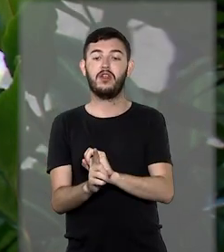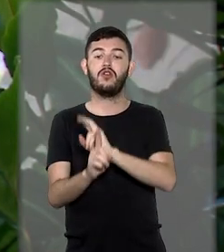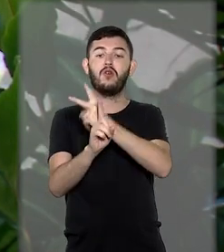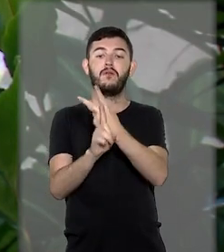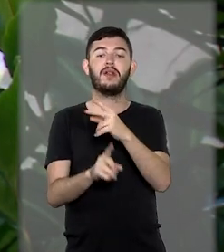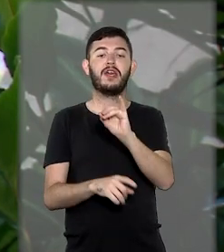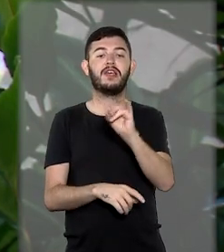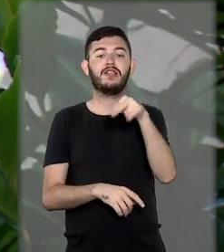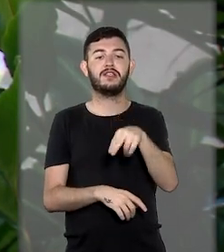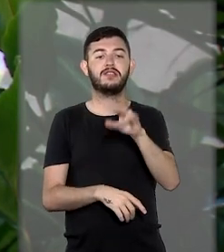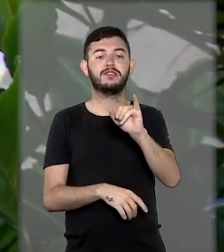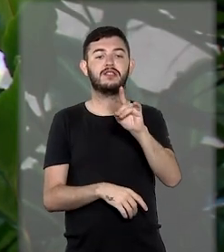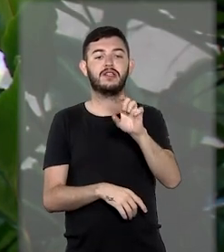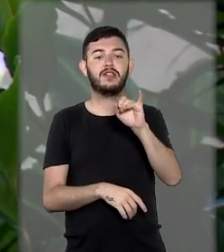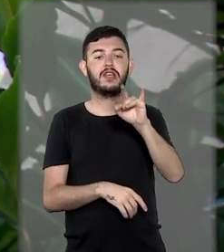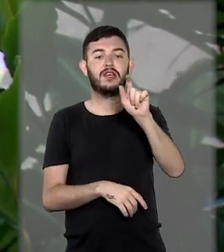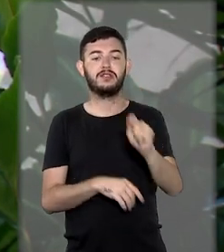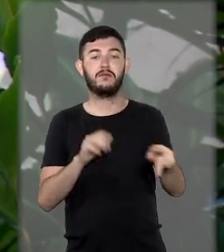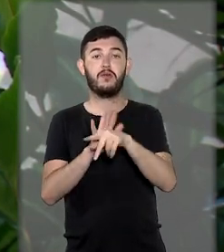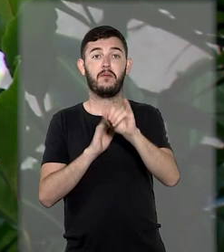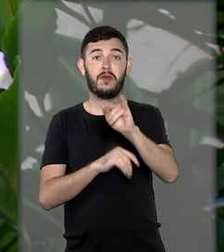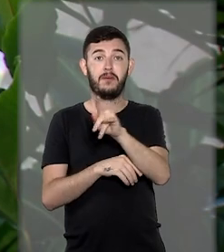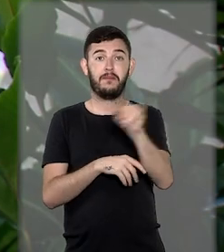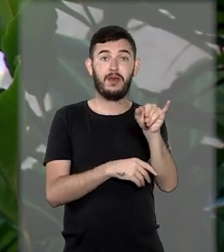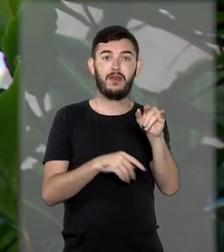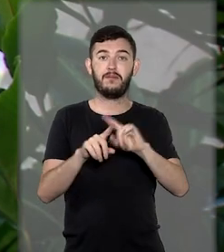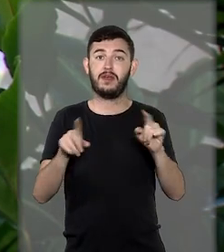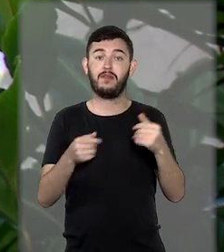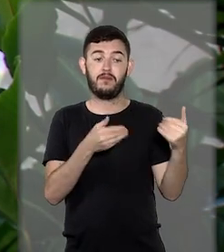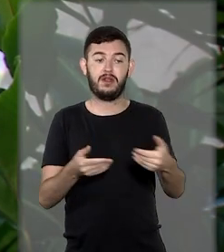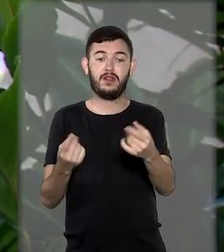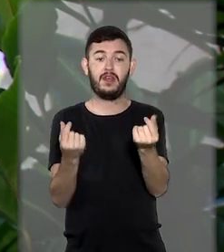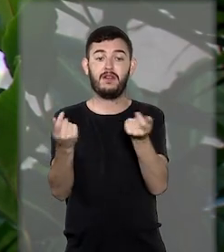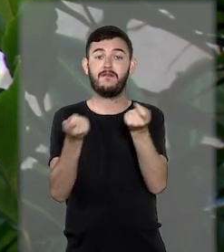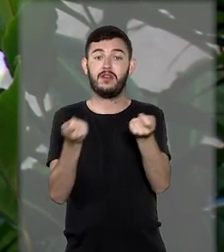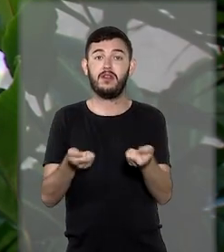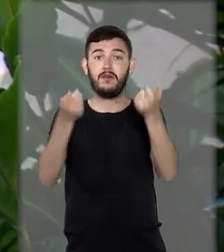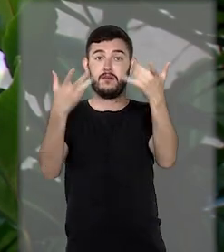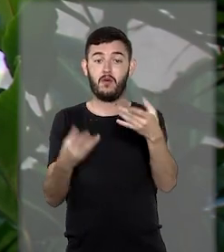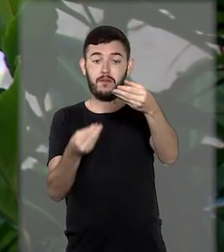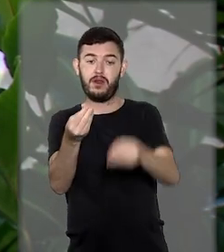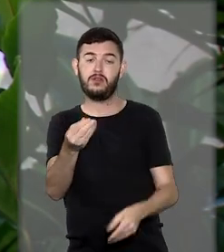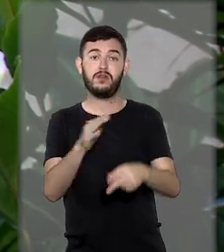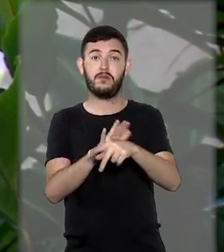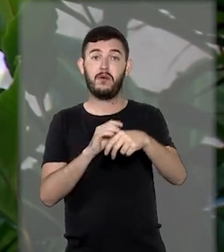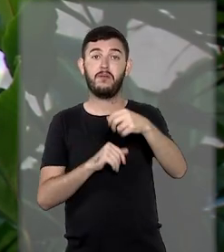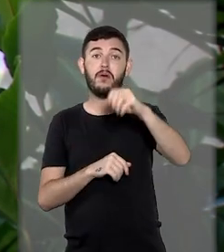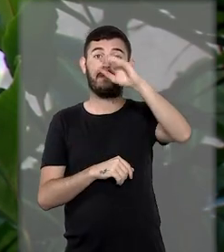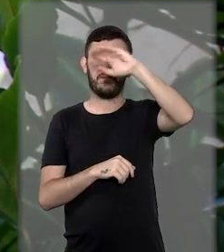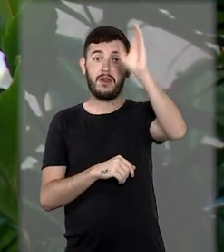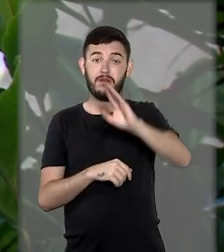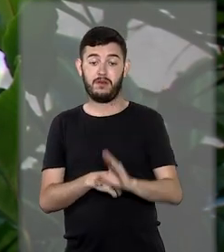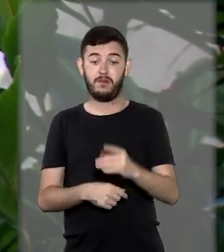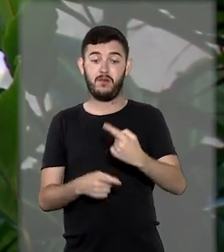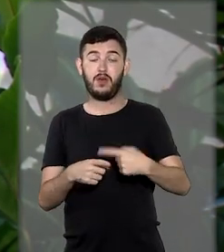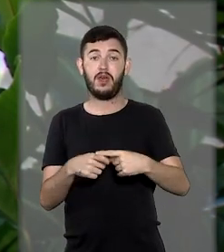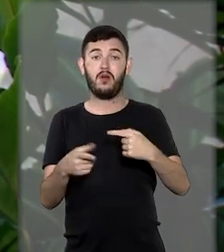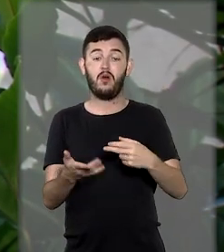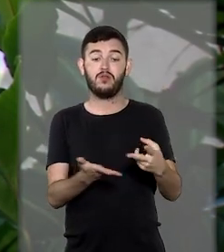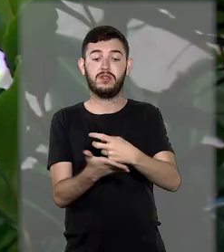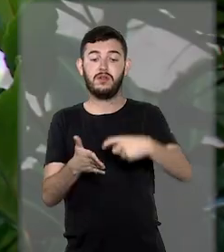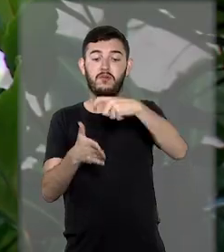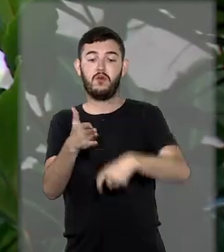IPI. A Fazenda também sustentou que o afastamento do imposto prejudicaria a produção nacional, porque a isenção tributária